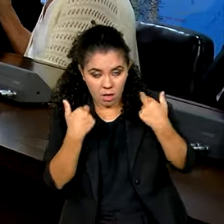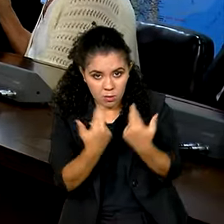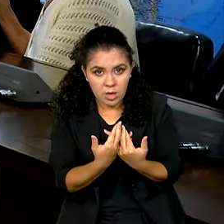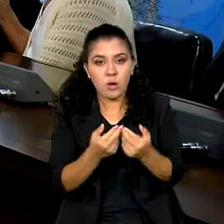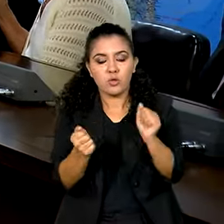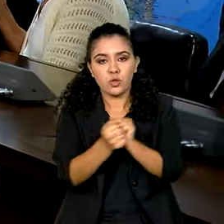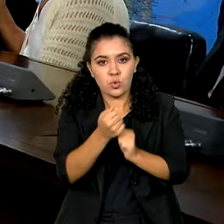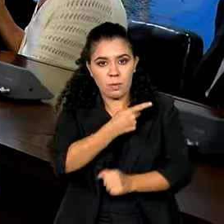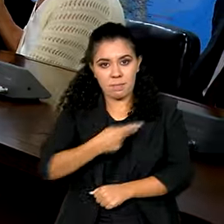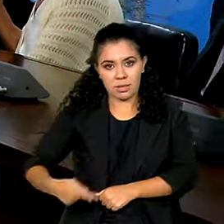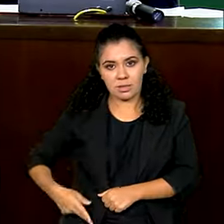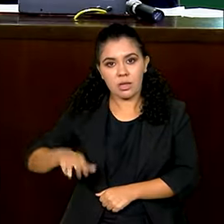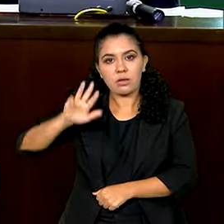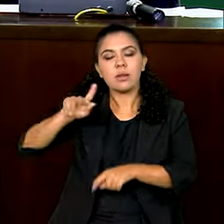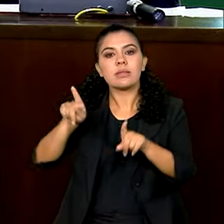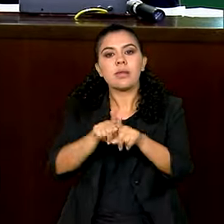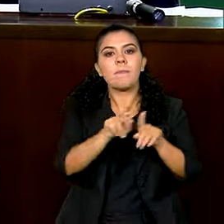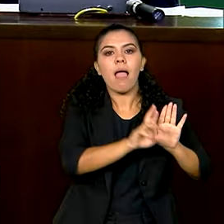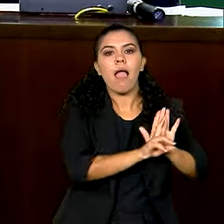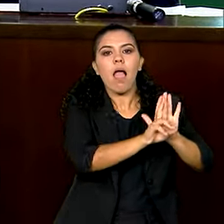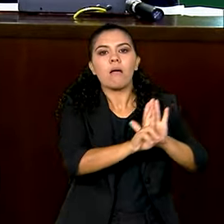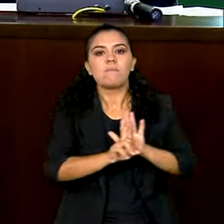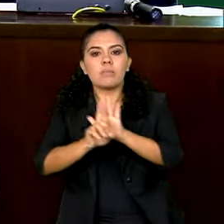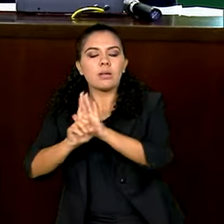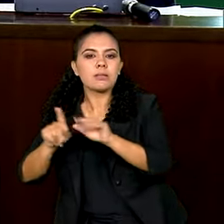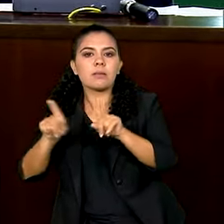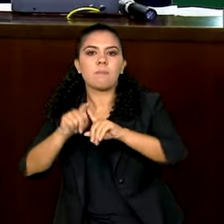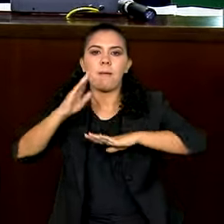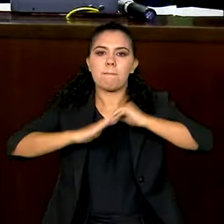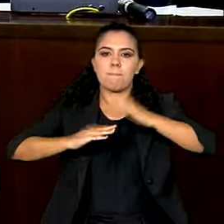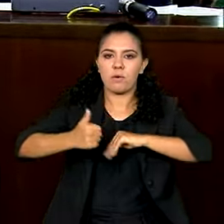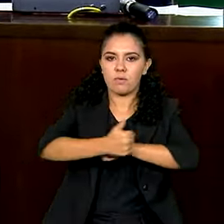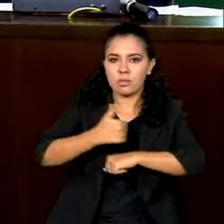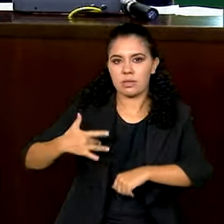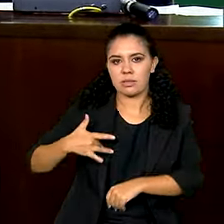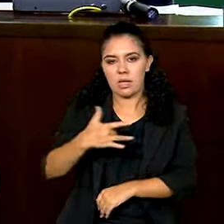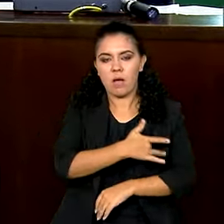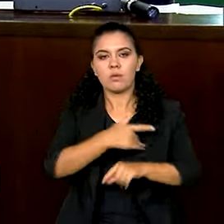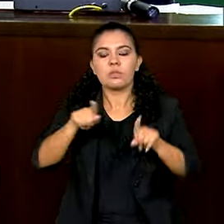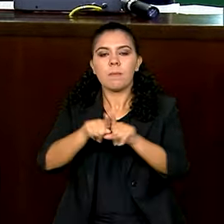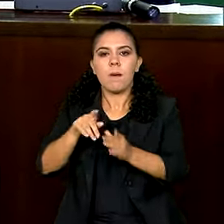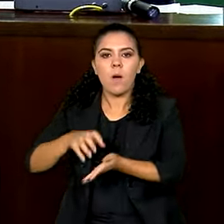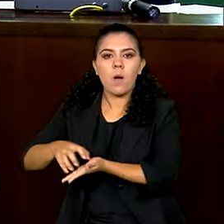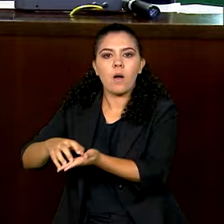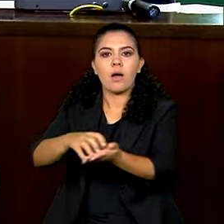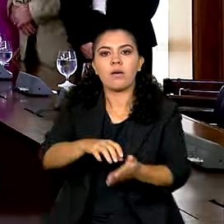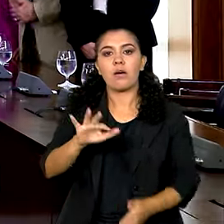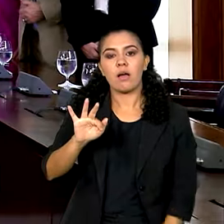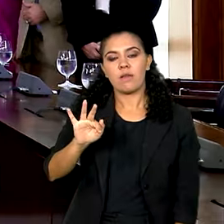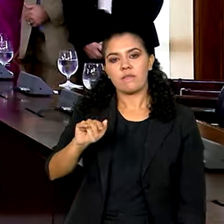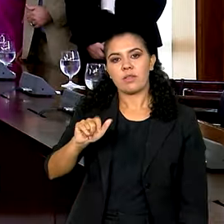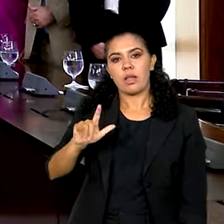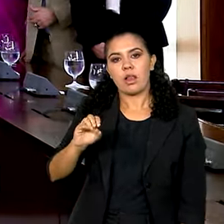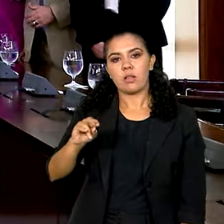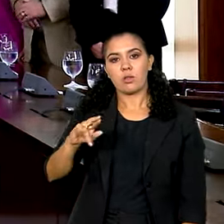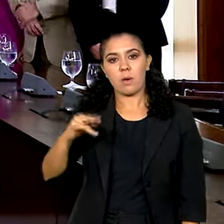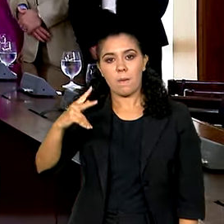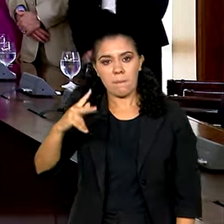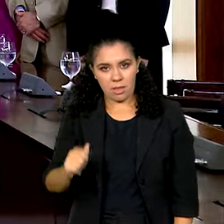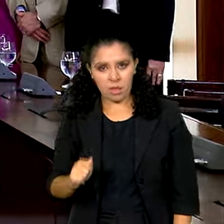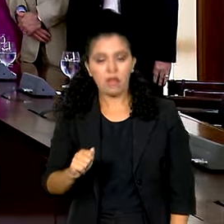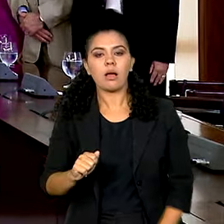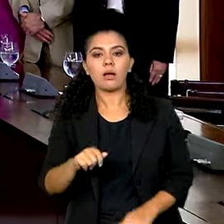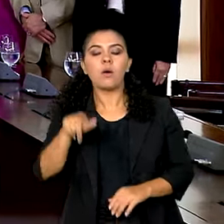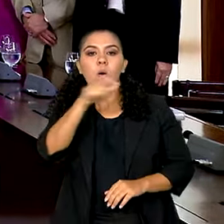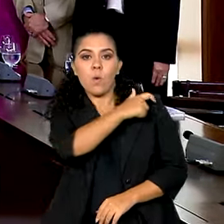representantes das Santas Casas, profissionais de saúde e entidades filantrópicas no Palácio do Planalto, o ministro interino